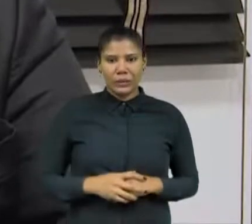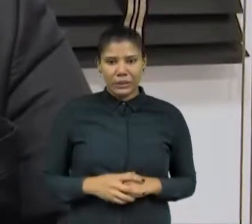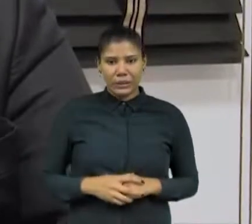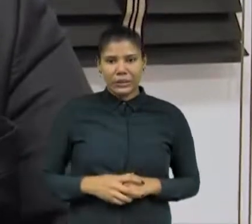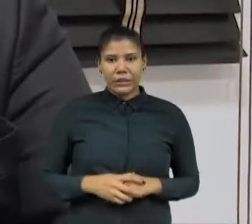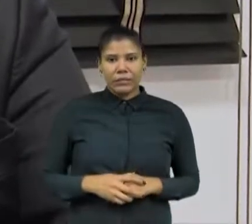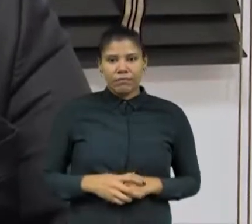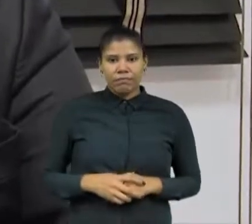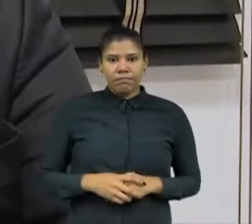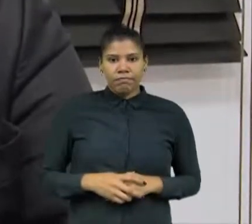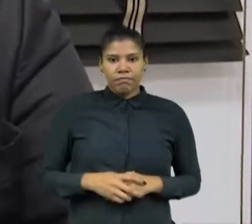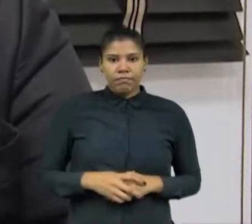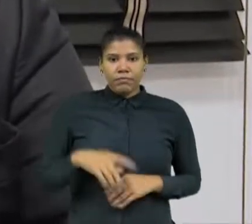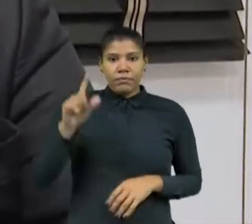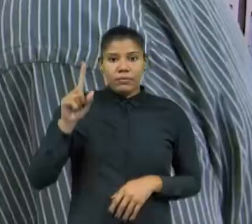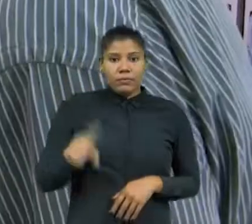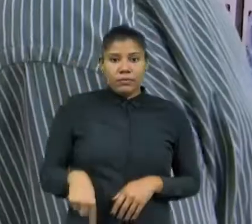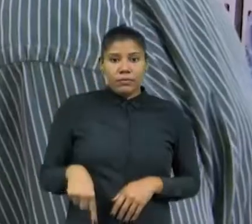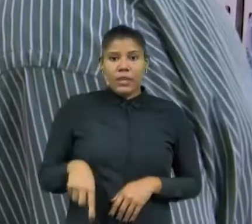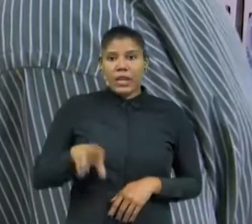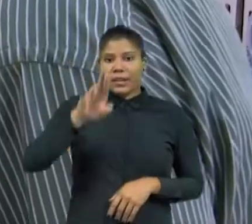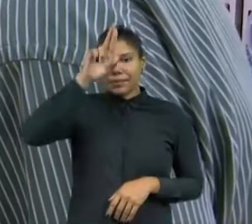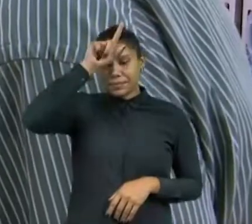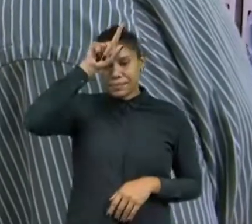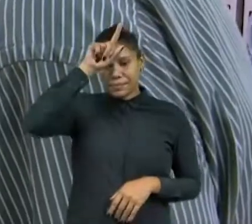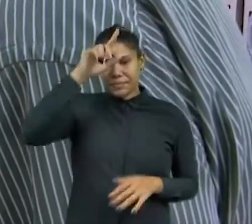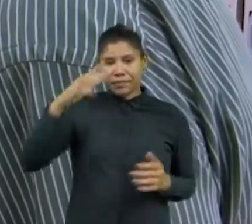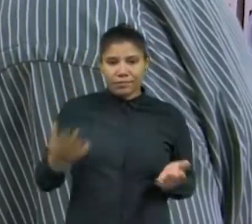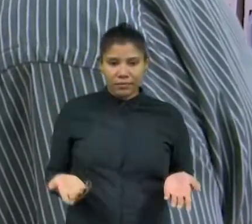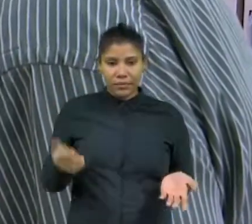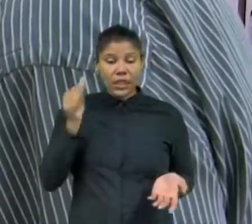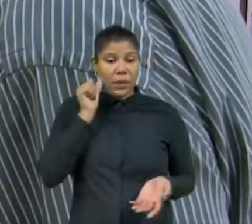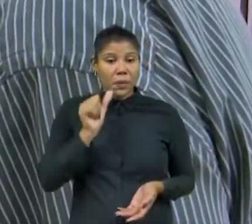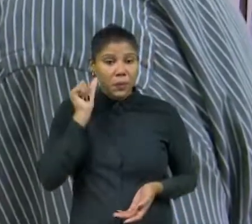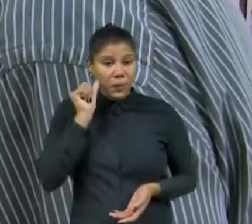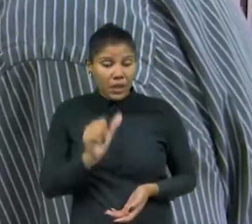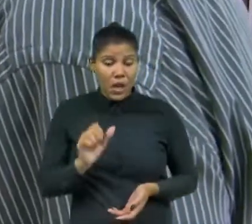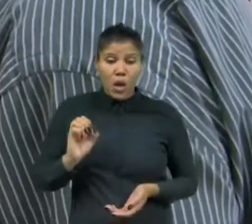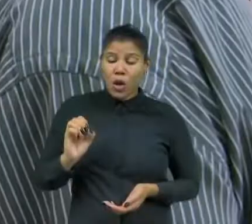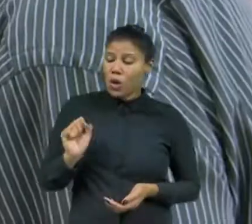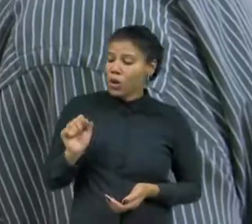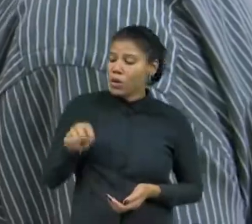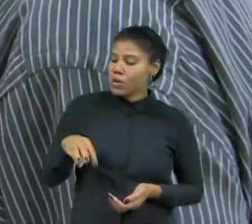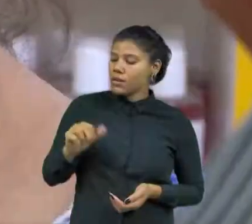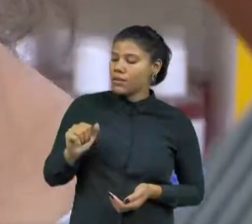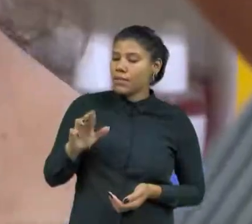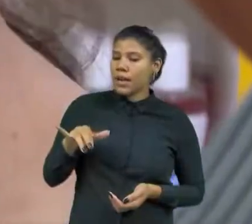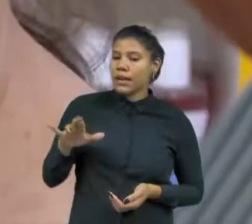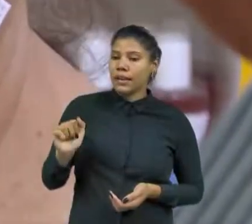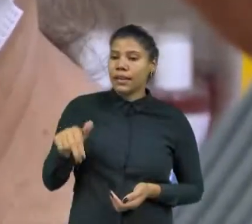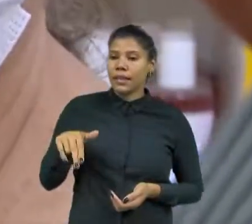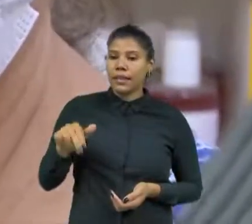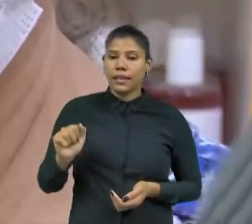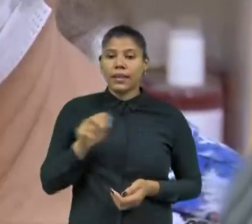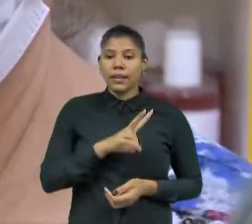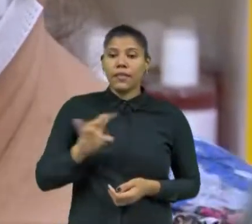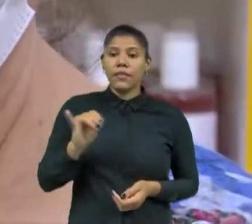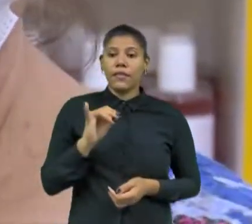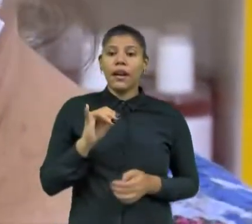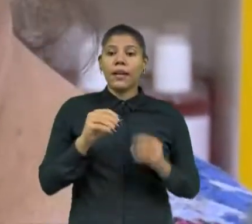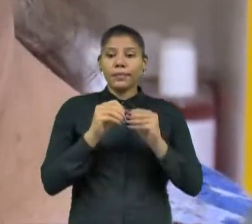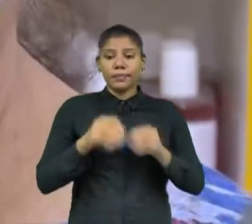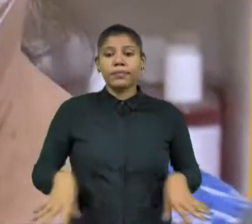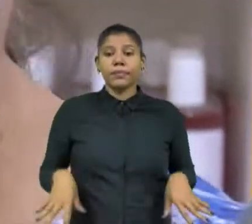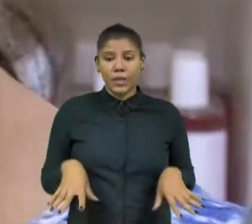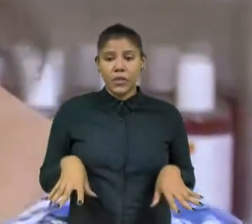programa, isso é um verdadeiro equívoco. A pensionista Osmarina Silva afirma que a medida governamental vai prejudicar a ela